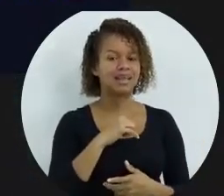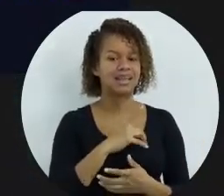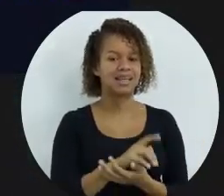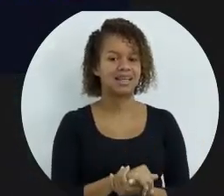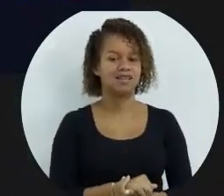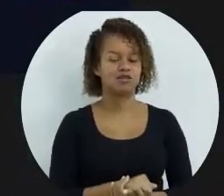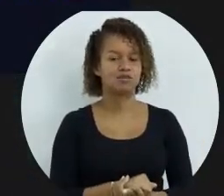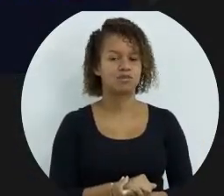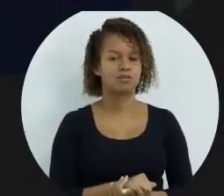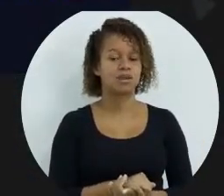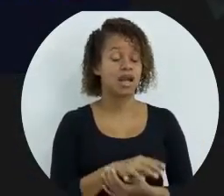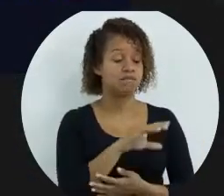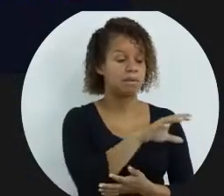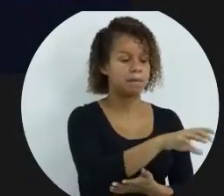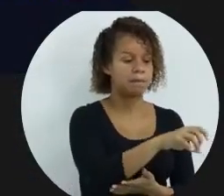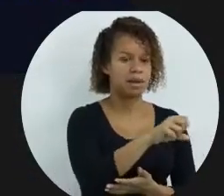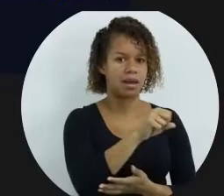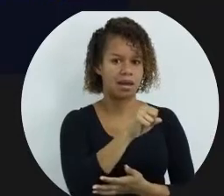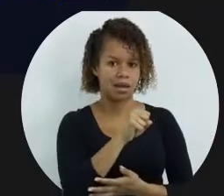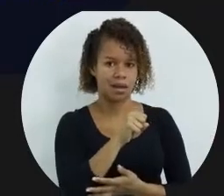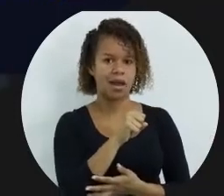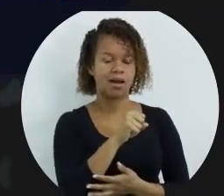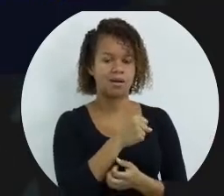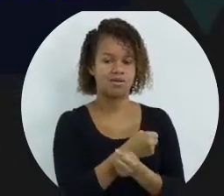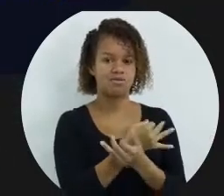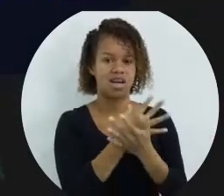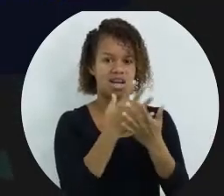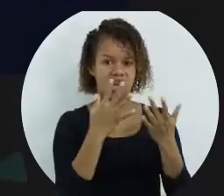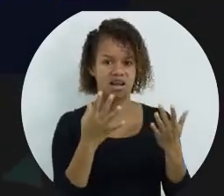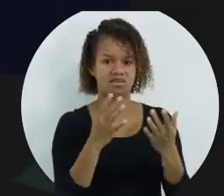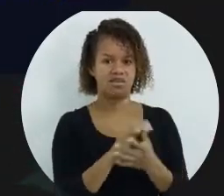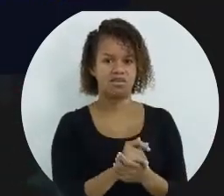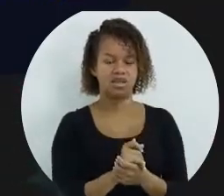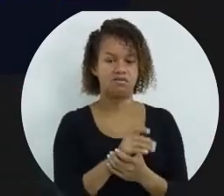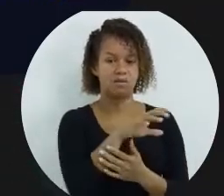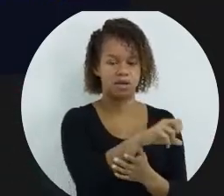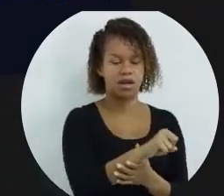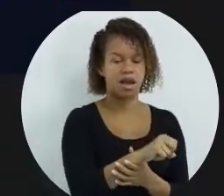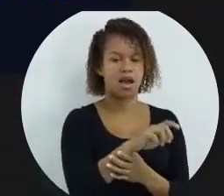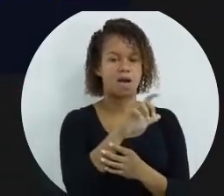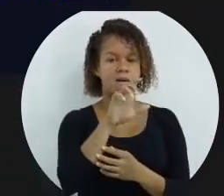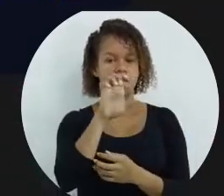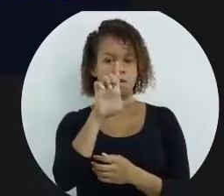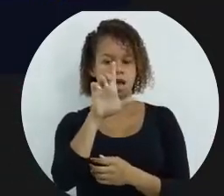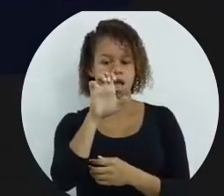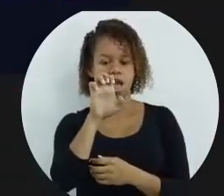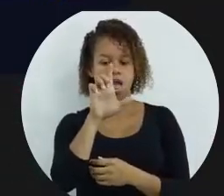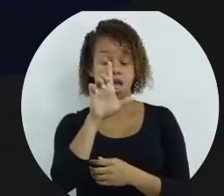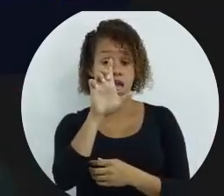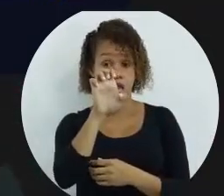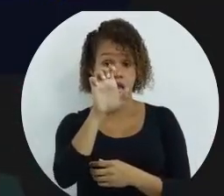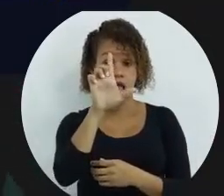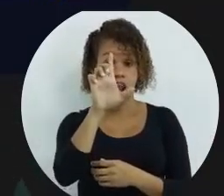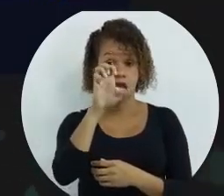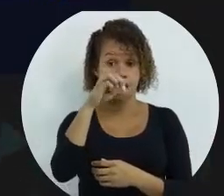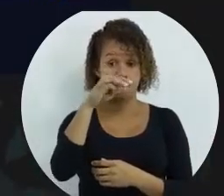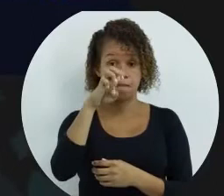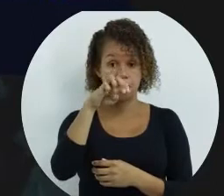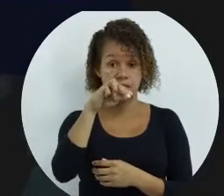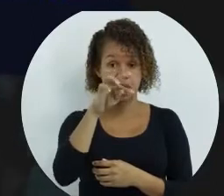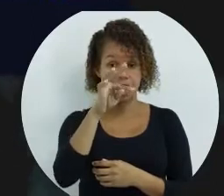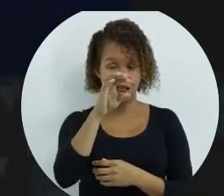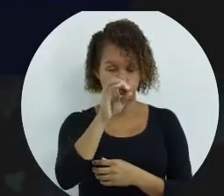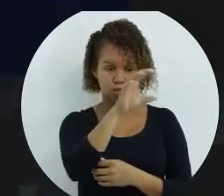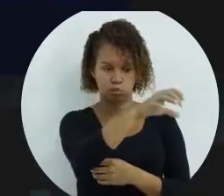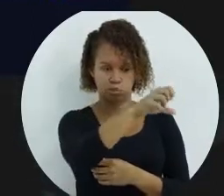um, ele vai pegar um, tem uma variável de, que vai pegar o elemento hat zero. Então, ele vai